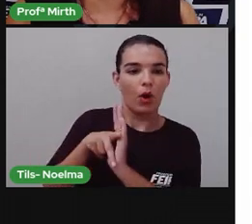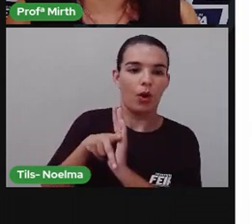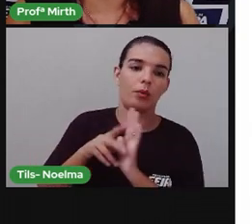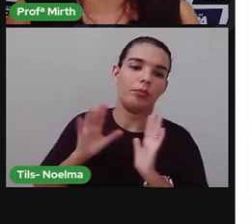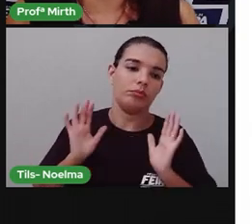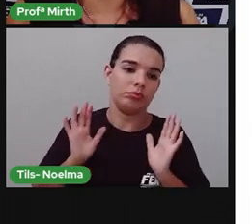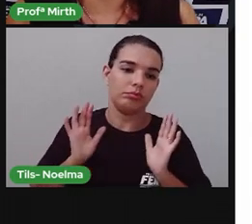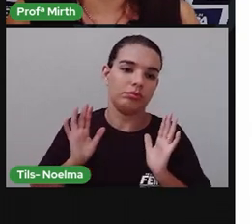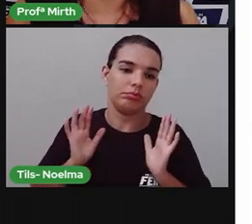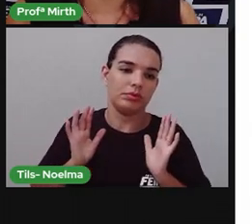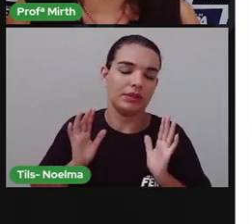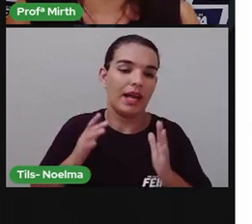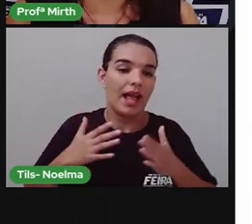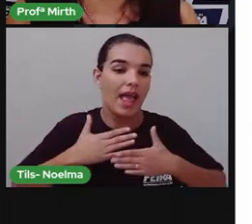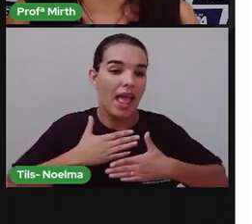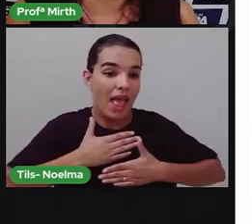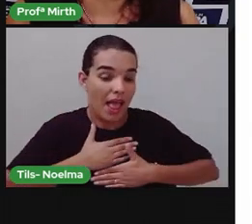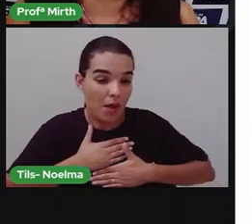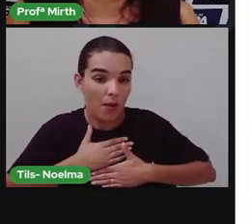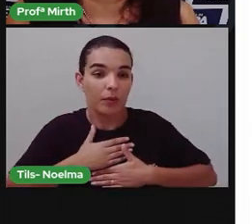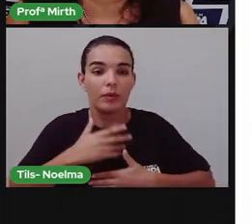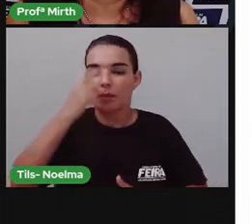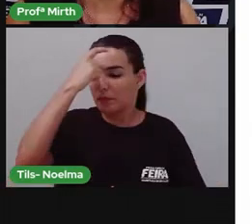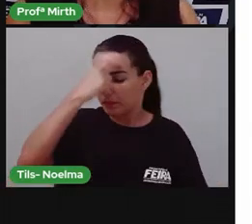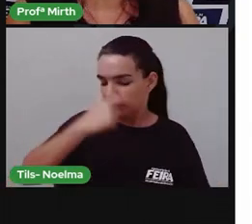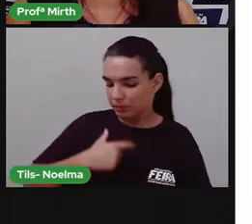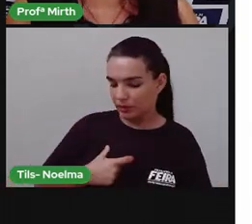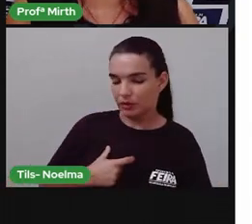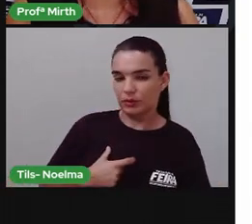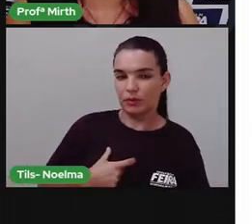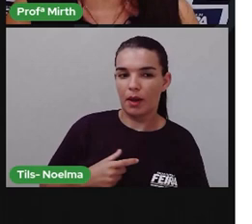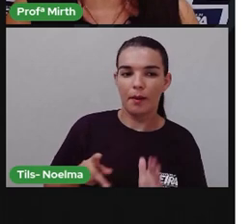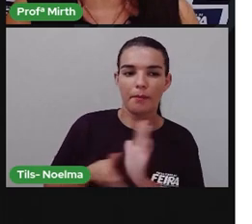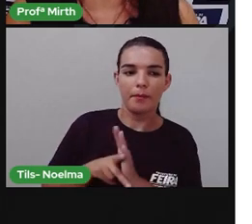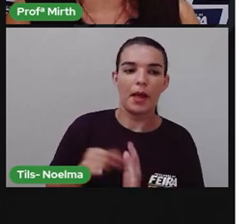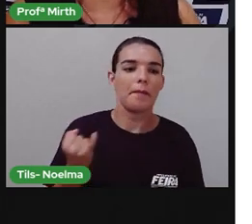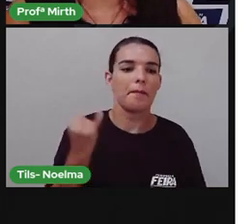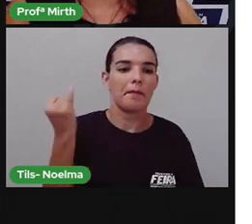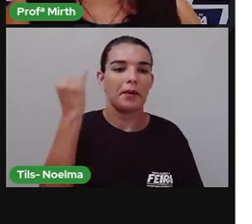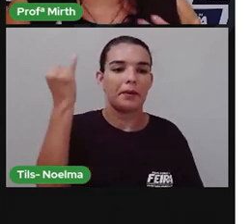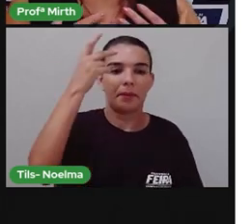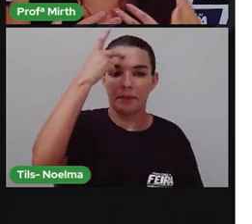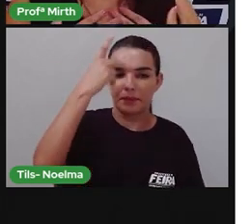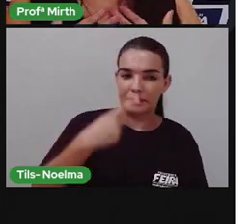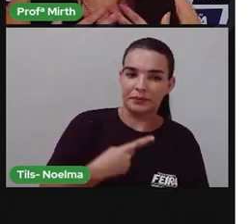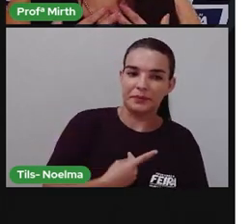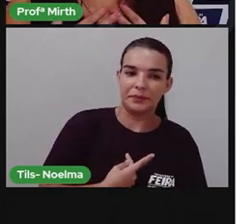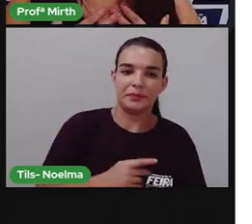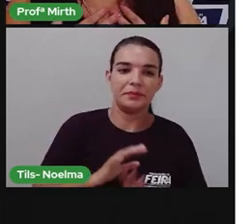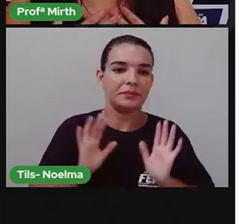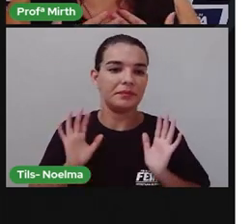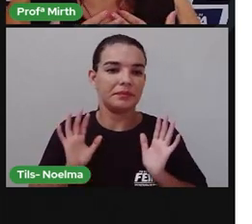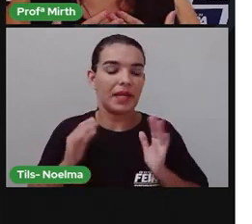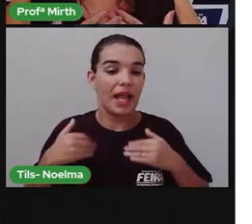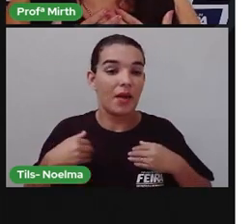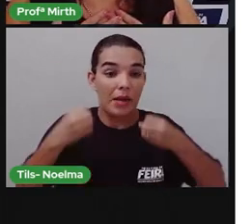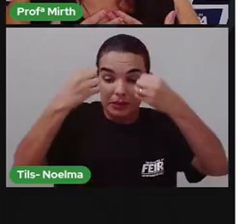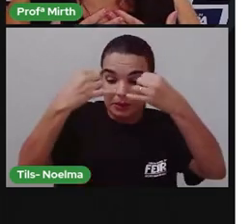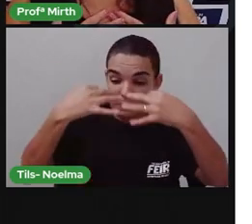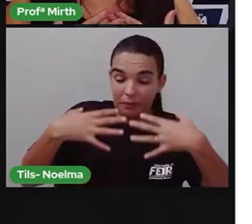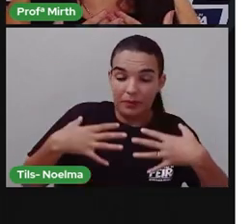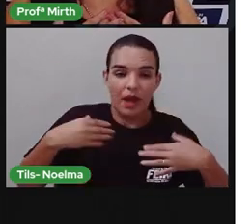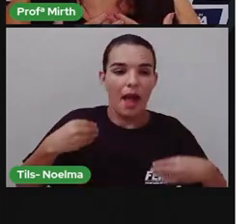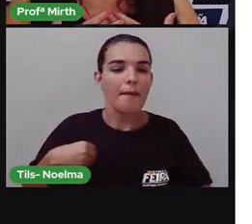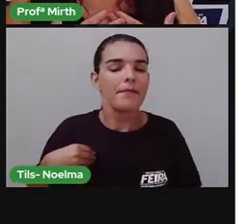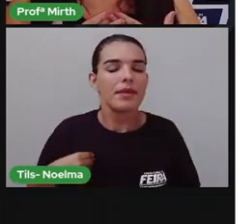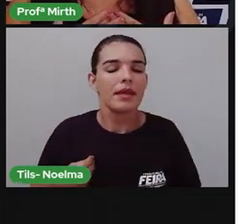como personagem principal da história contada. Então, autobiografia é eu contar a minha própria